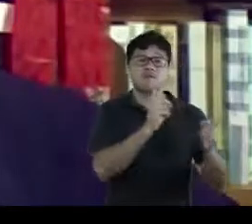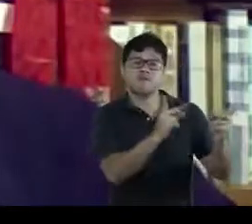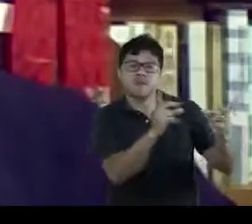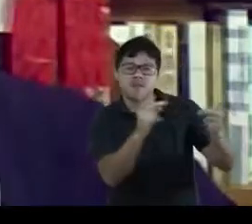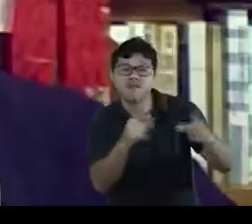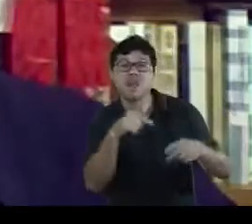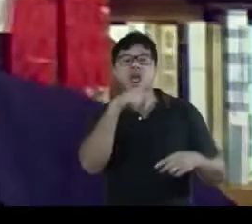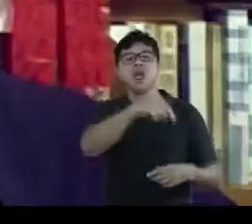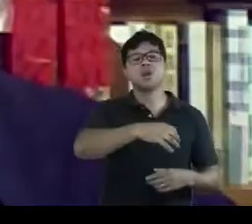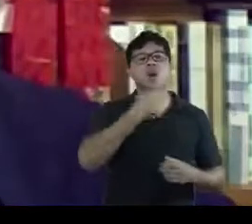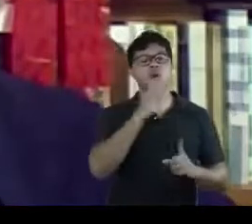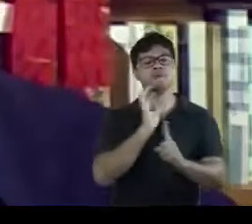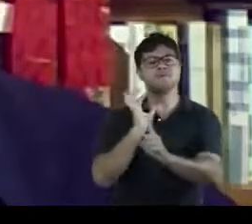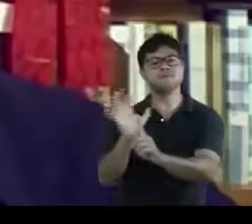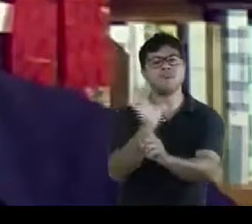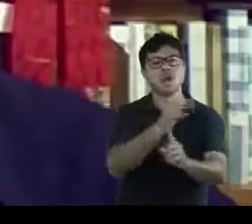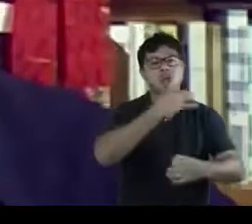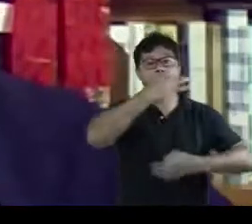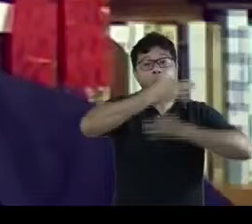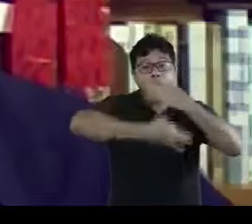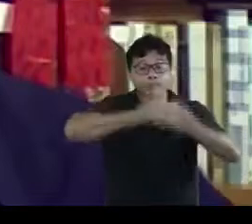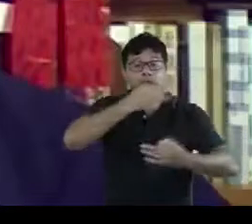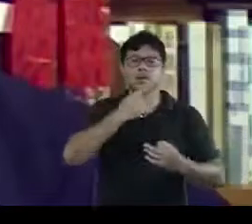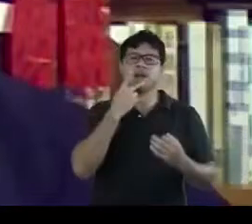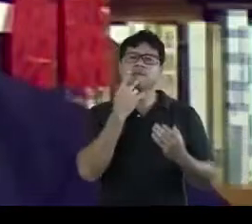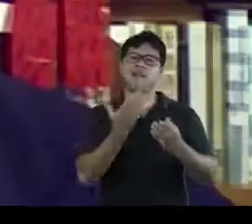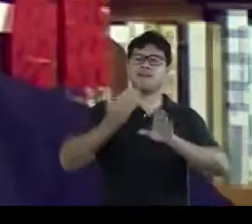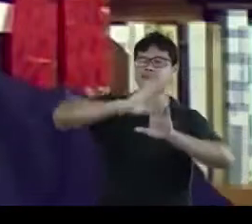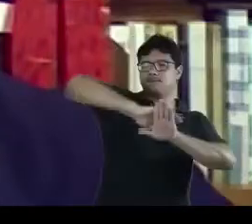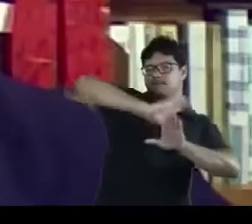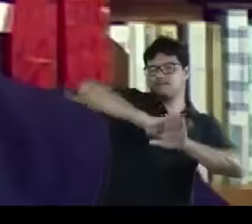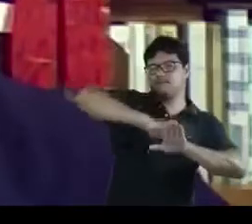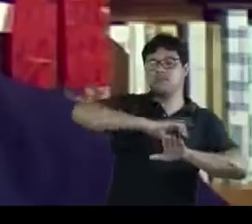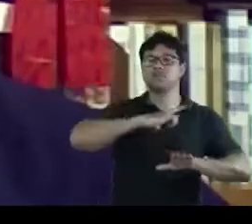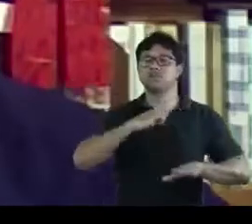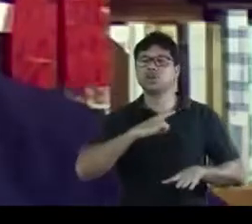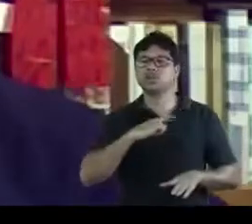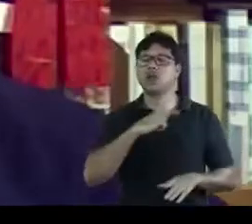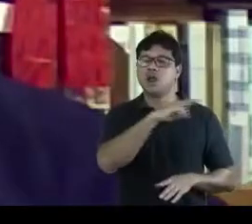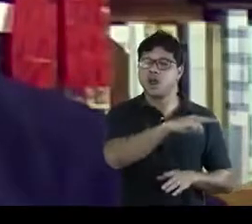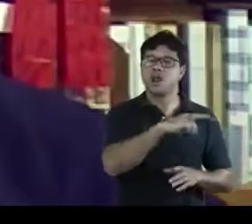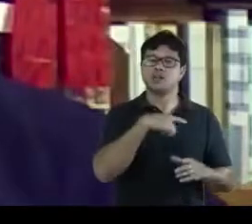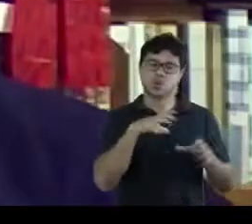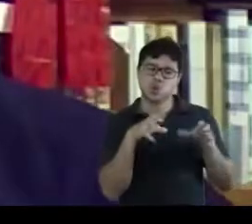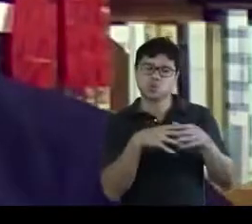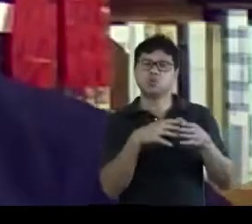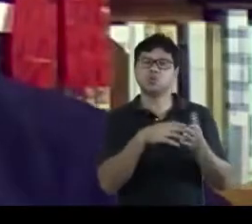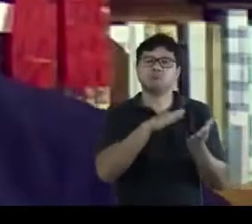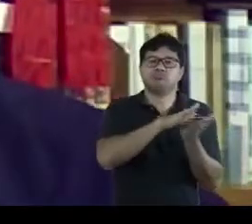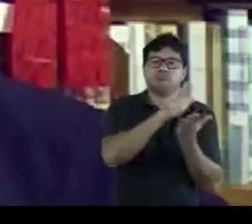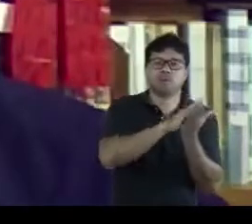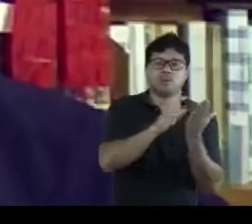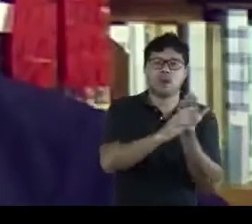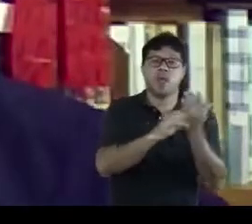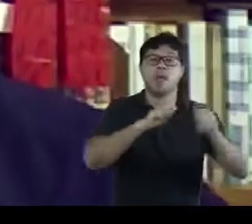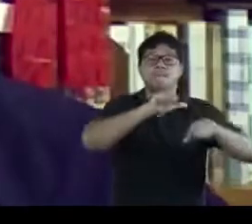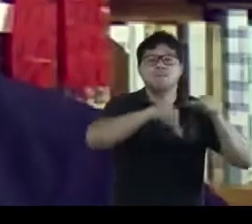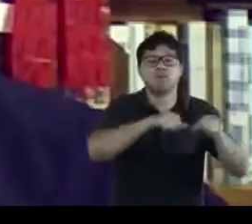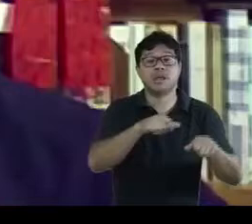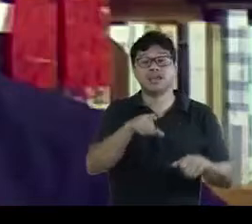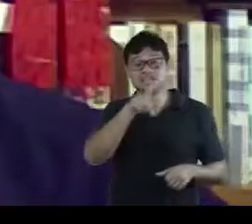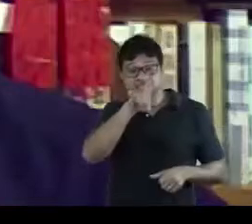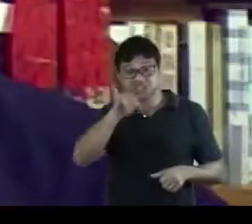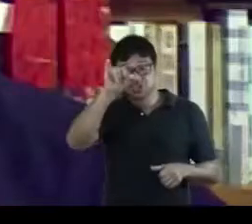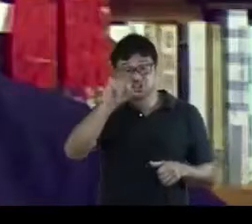de formador de opinião, na verdade encobria um acurado tino editorial. A data da edição pode